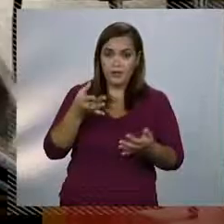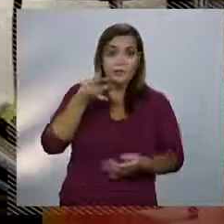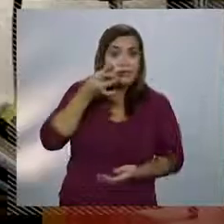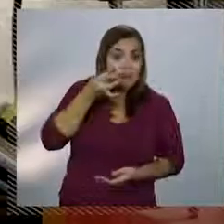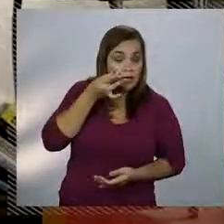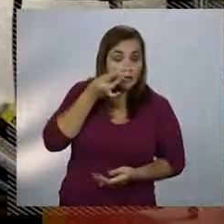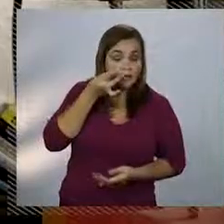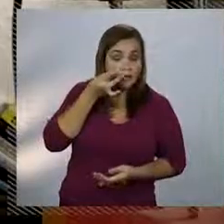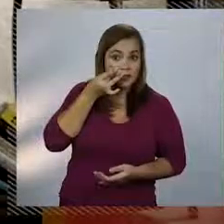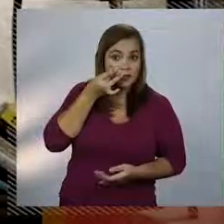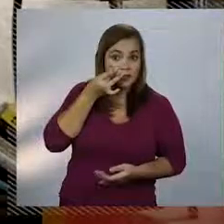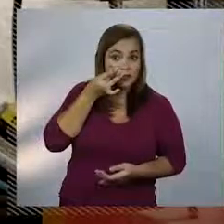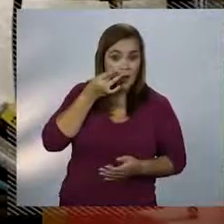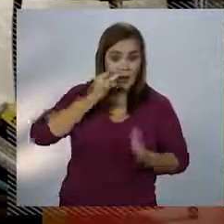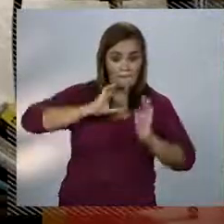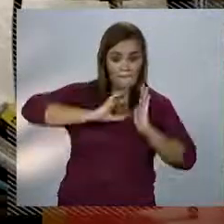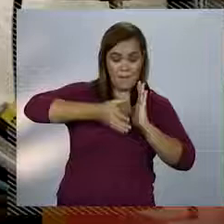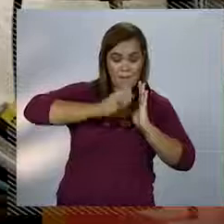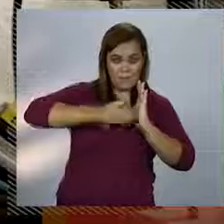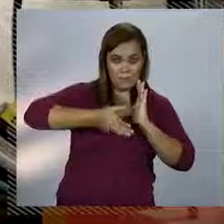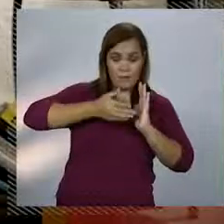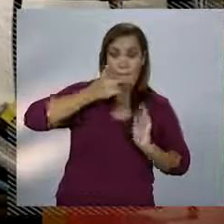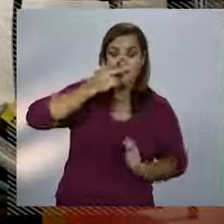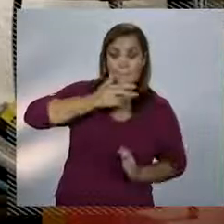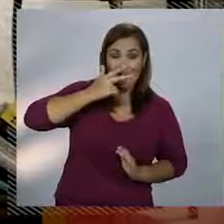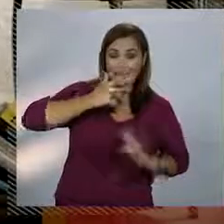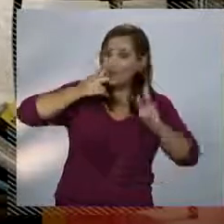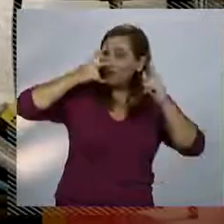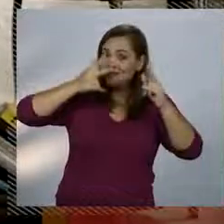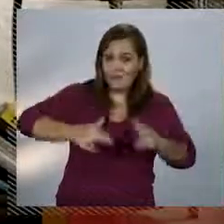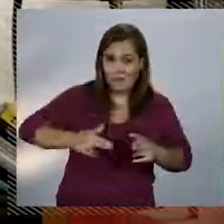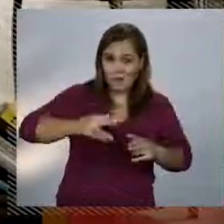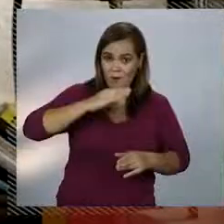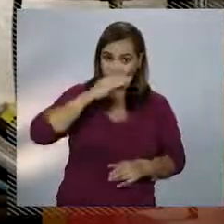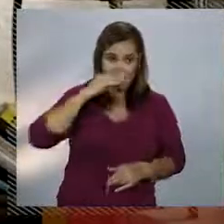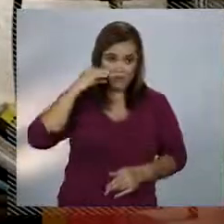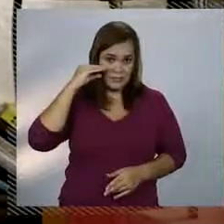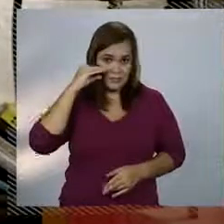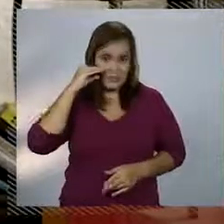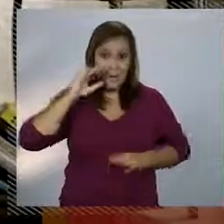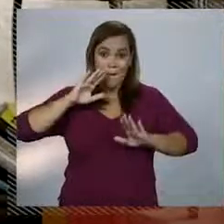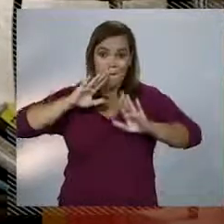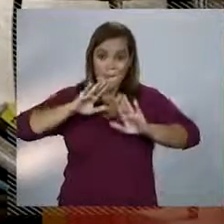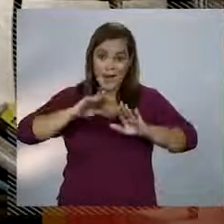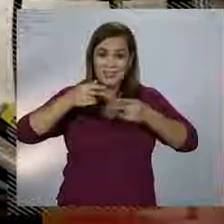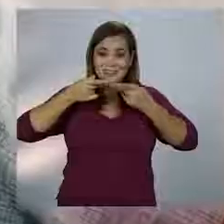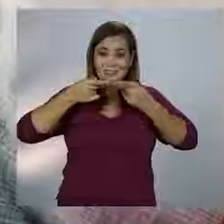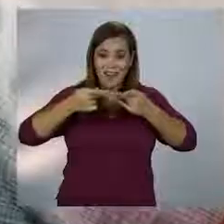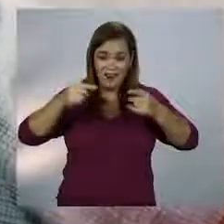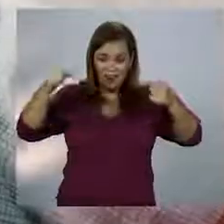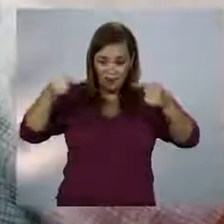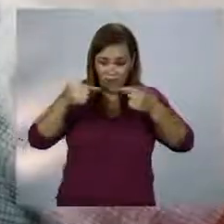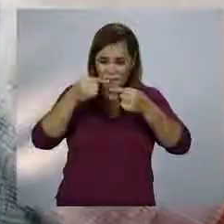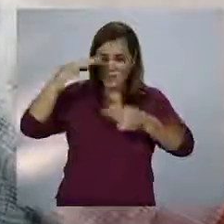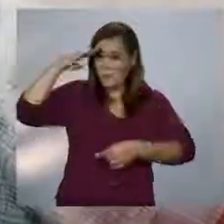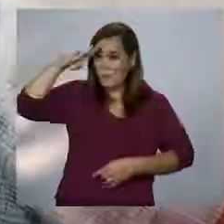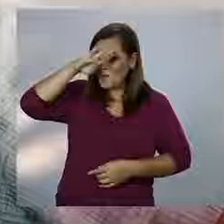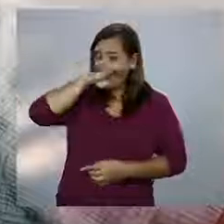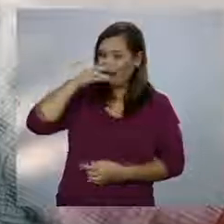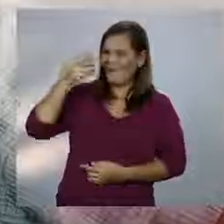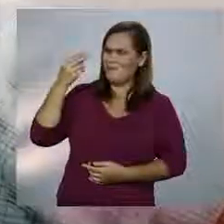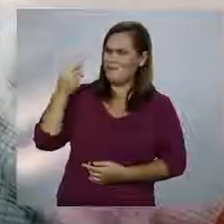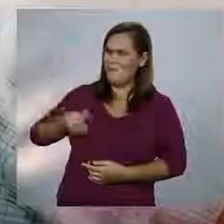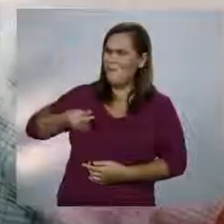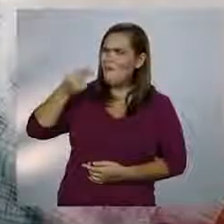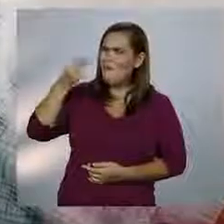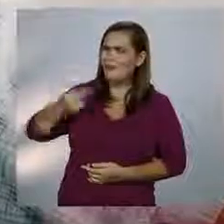E agora Carlos Eduardo Alves, que é do mesmo partido de Ciro Gomes, tá dizendo que